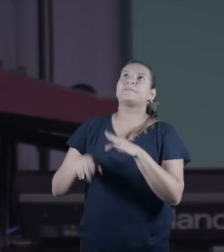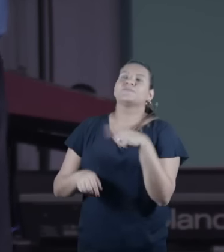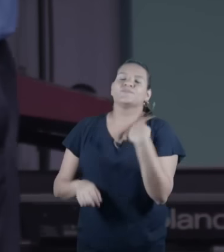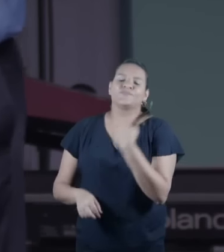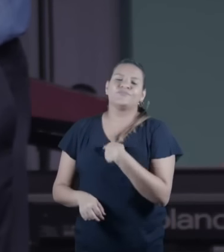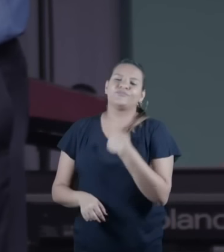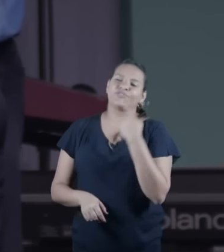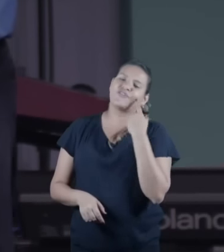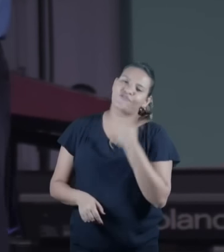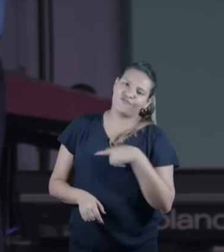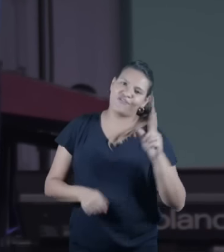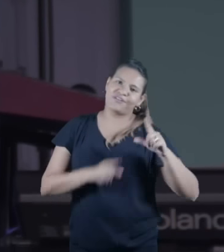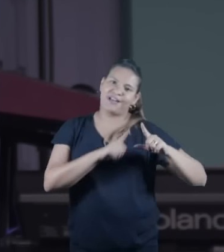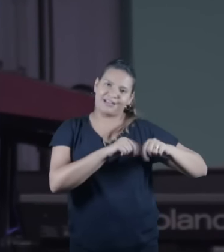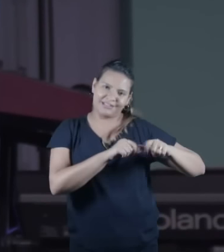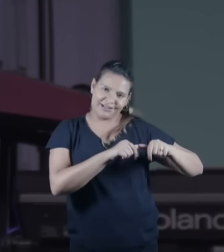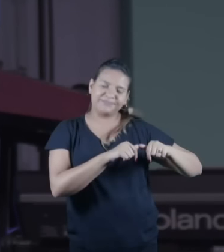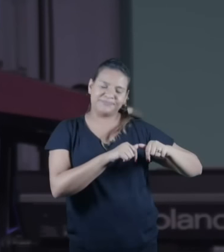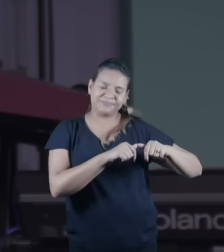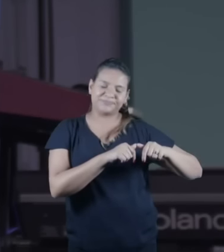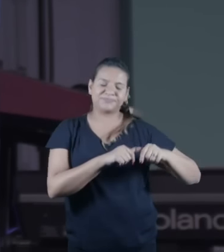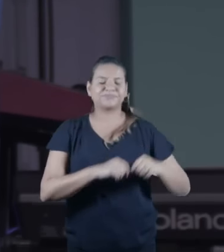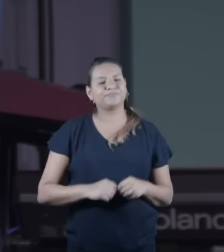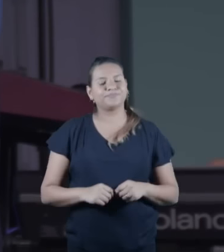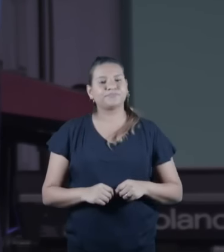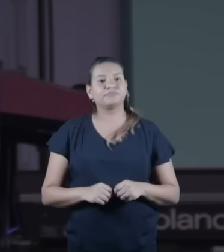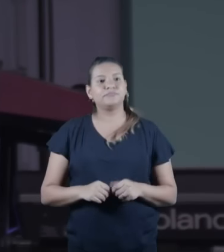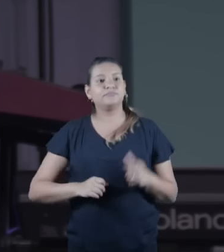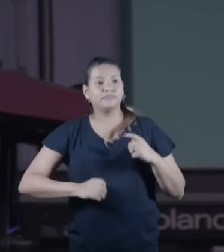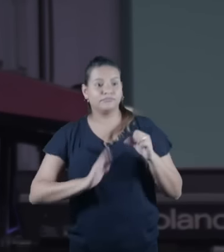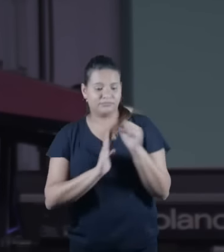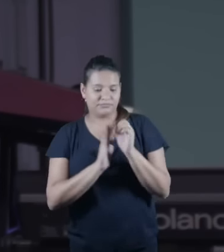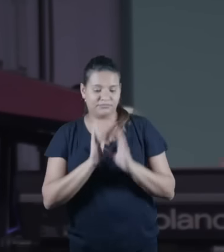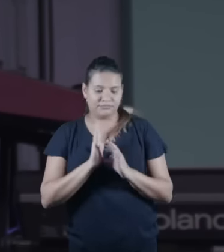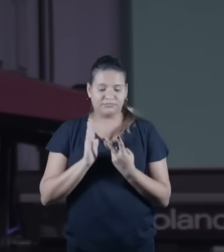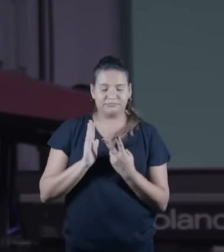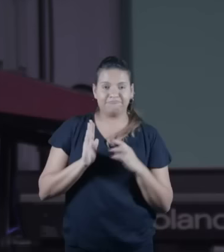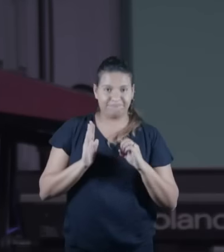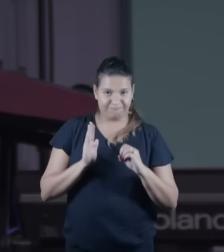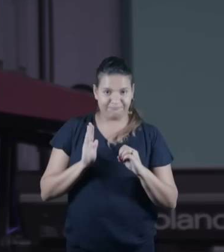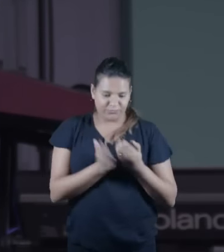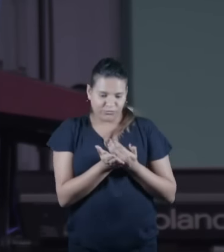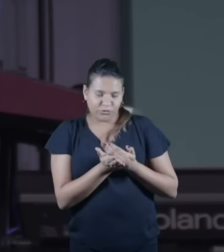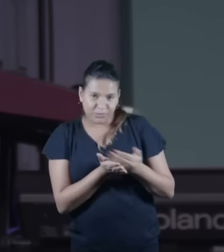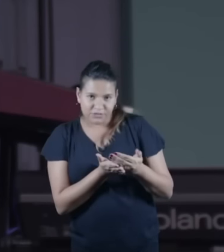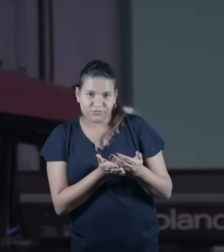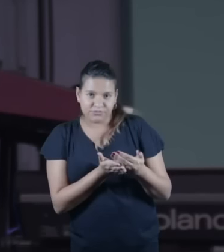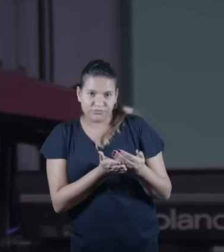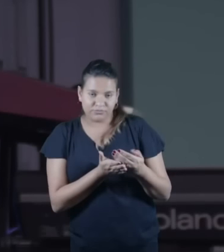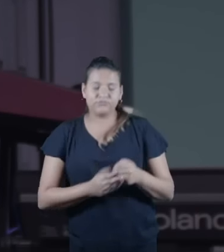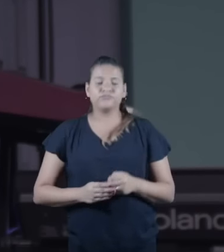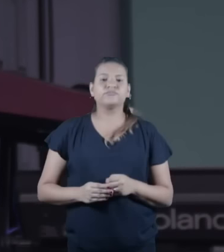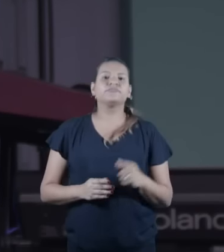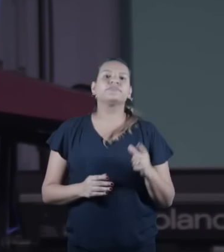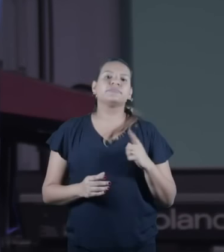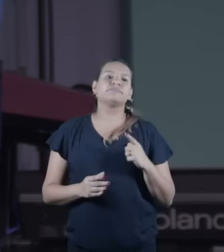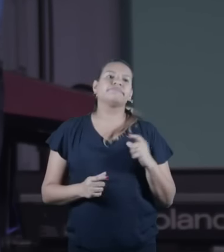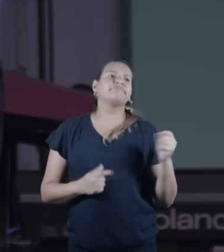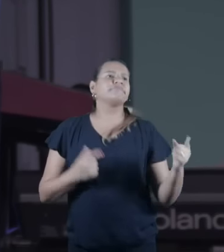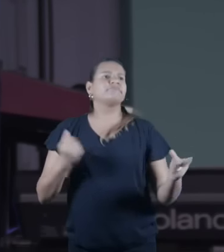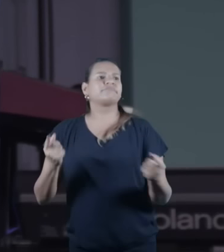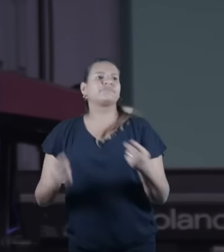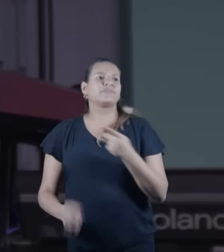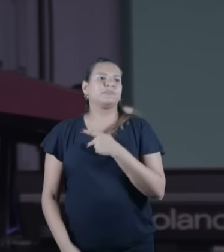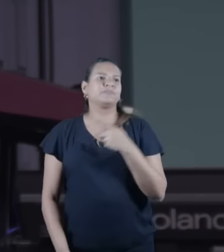quando fomos a Israel mas até o começo do século XX muitos pastores